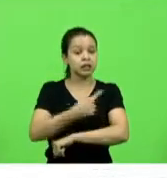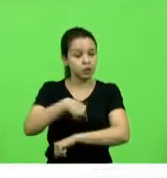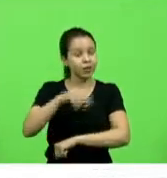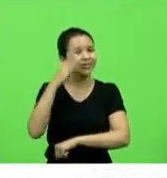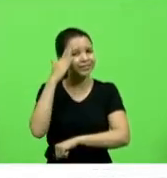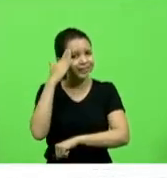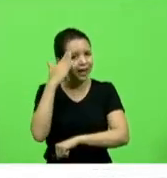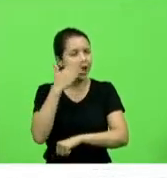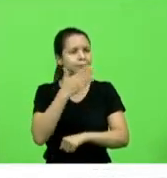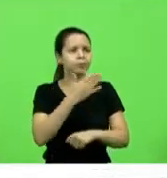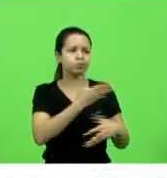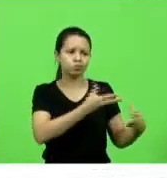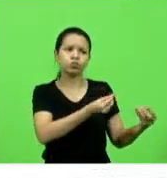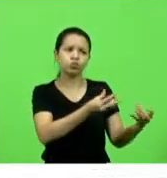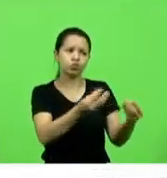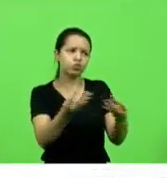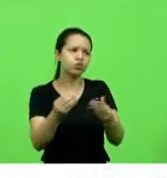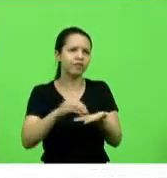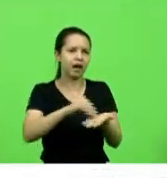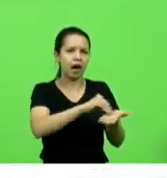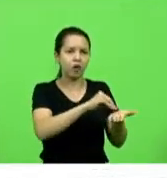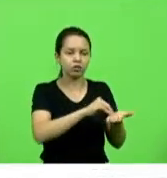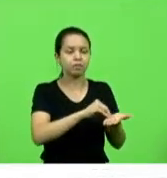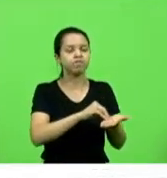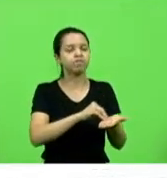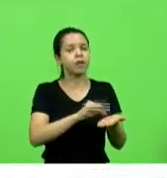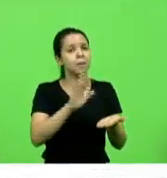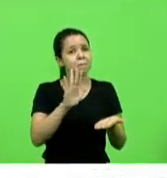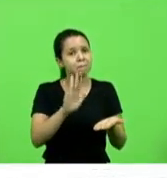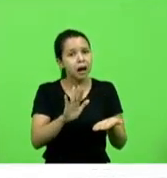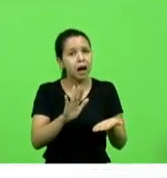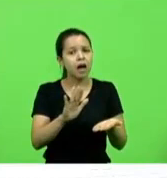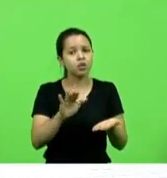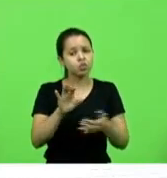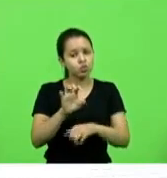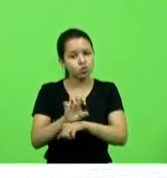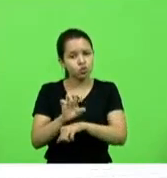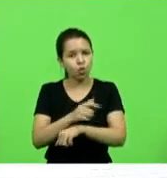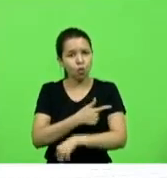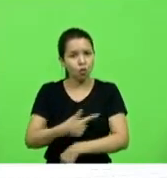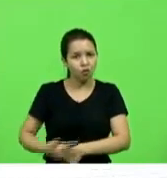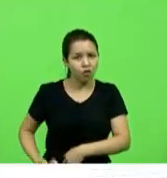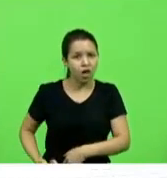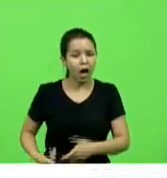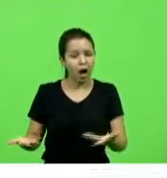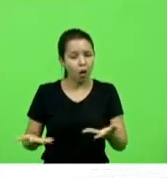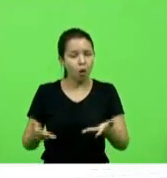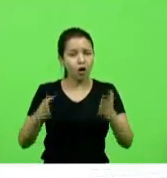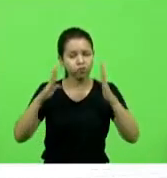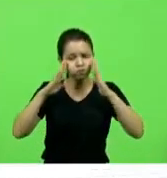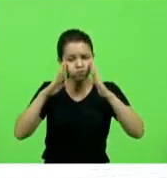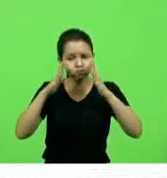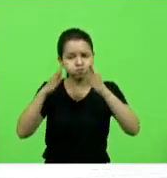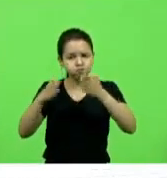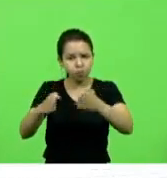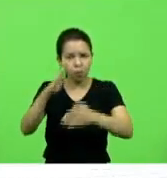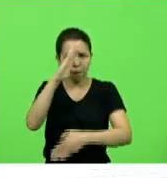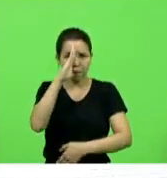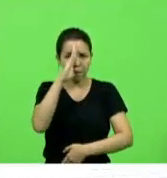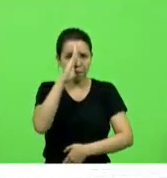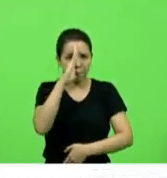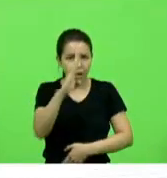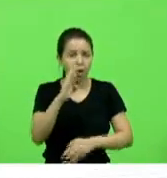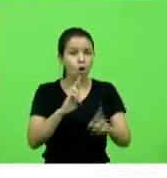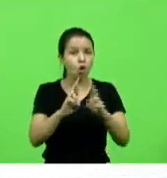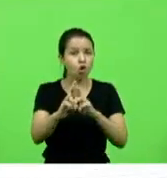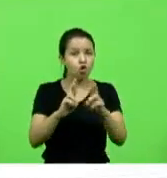mas que o estado nesse momento ele priorize investimentos nas rodovias estaduais de chão batido